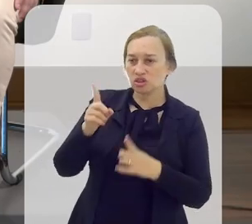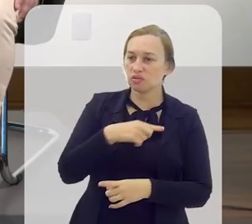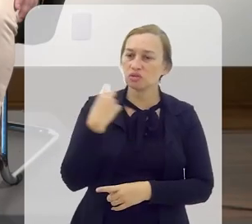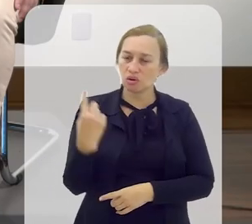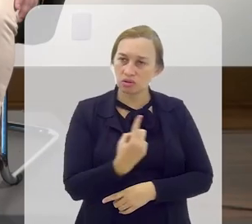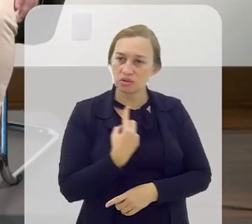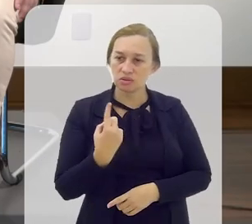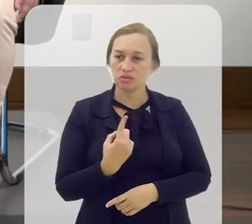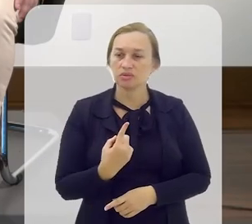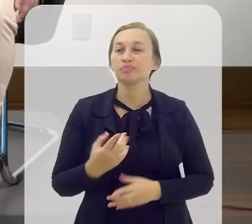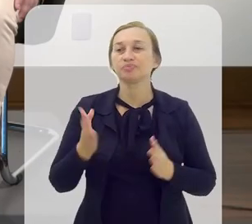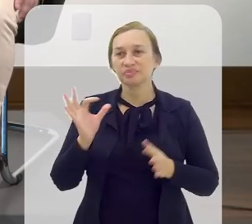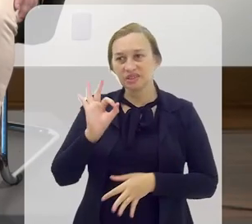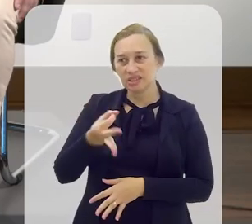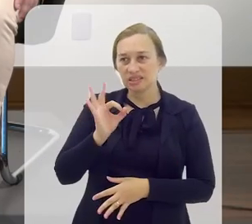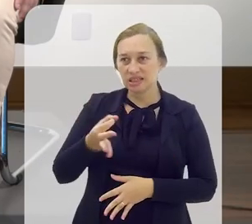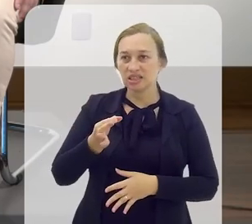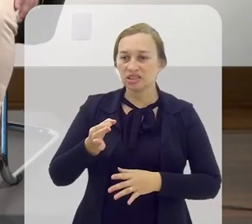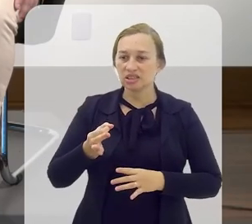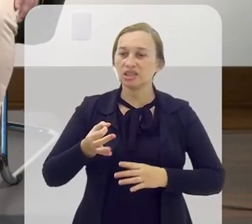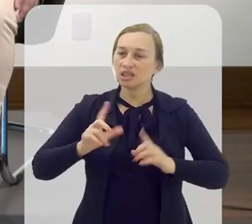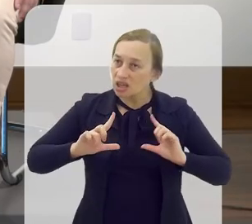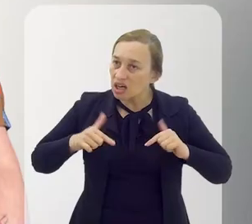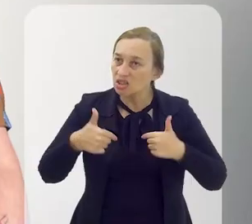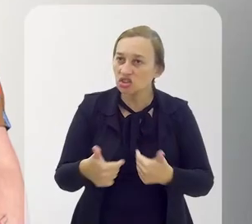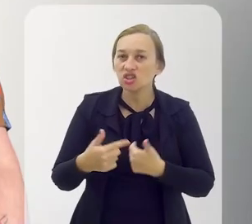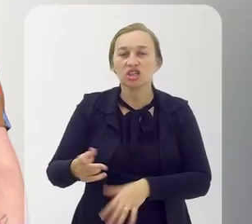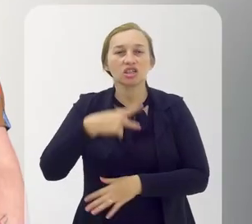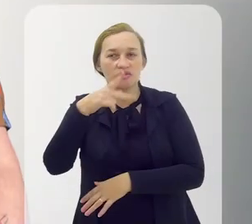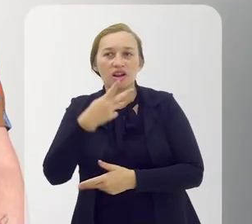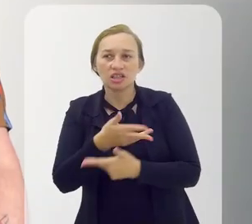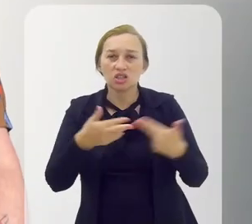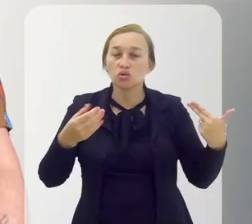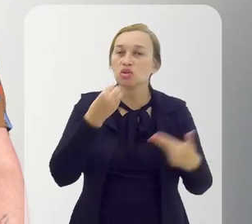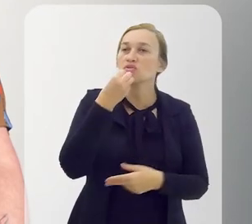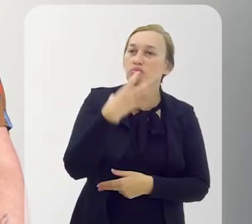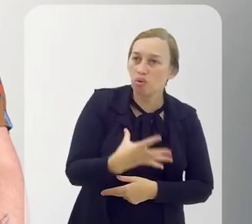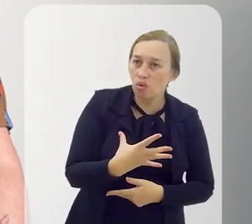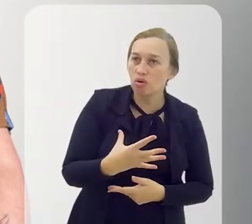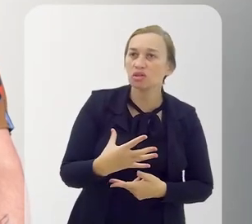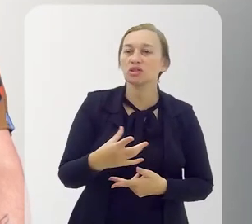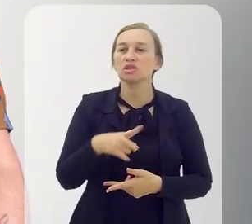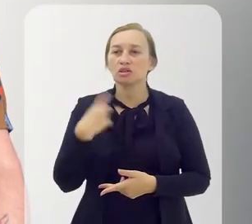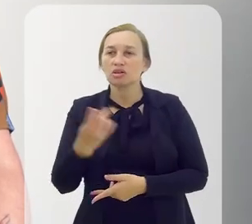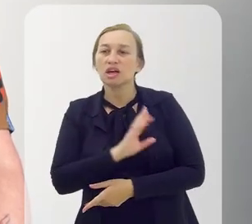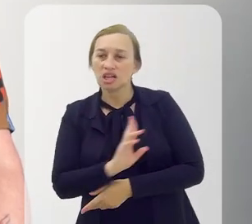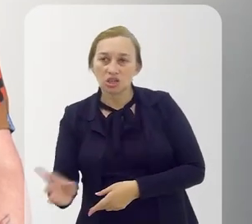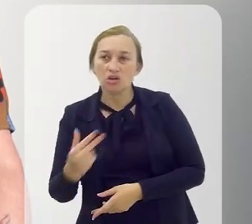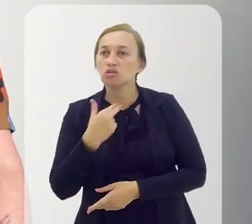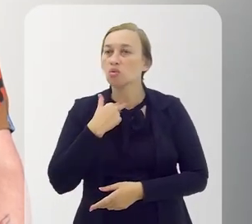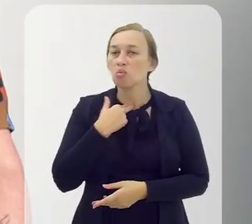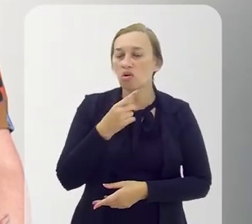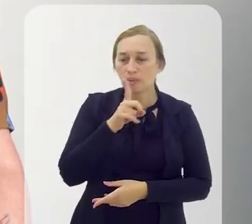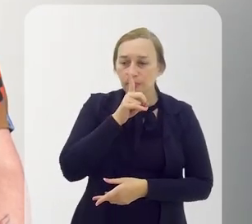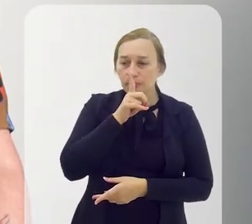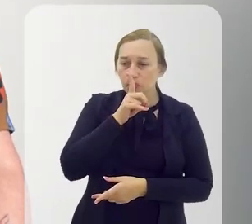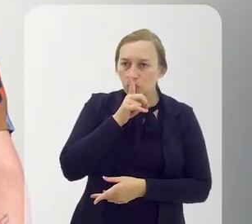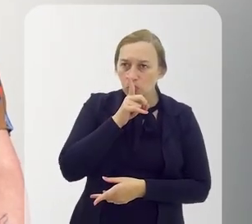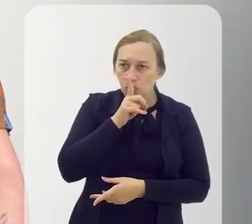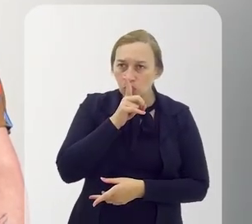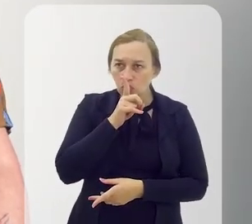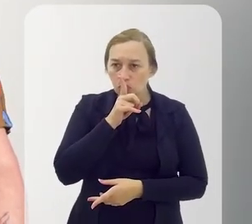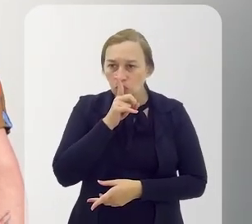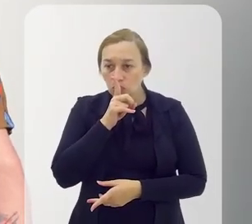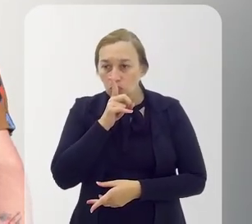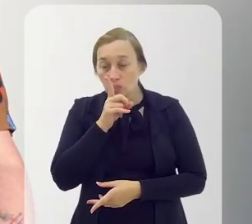é o nosso maior objetivo. Não, de fato. A gente tem que enfrentar, na verdade, tem que falar das coisas boas das nossas religiões. e a gente